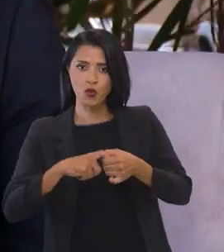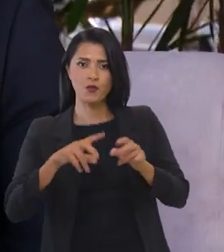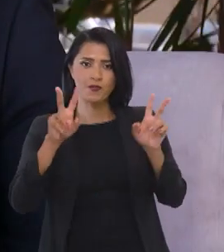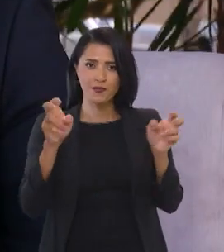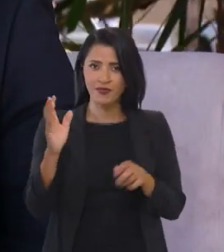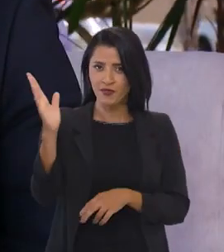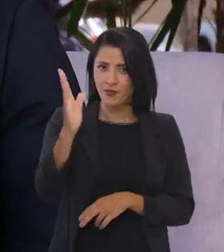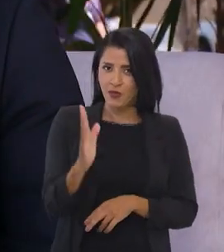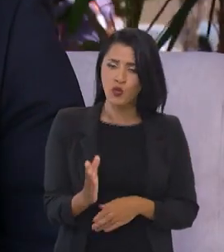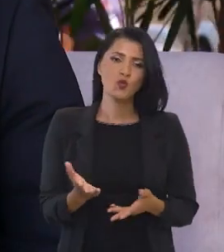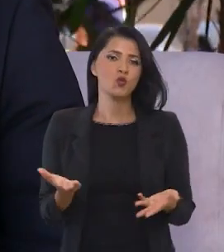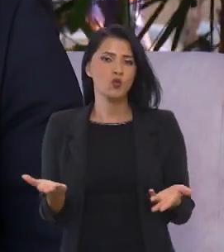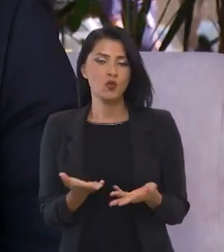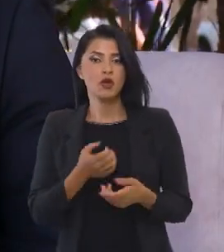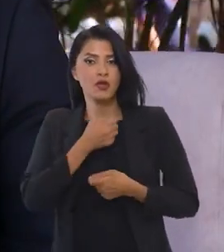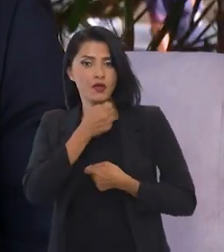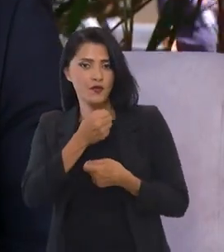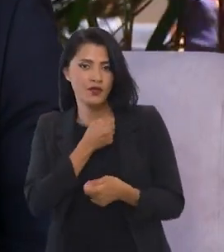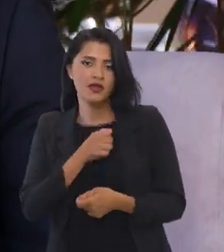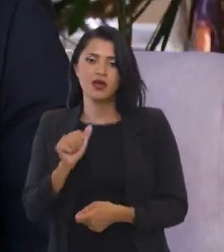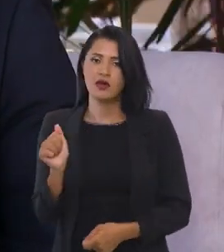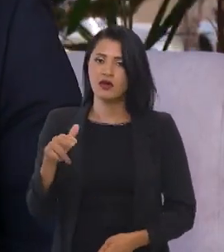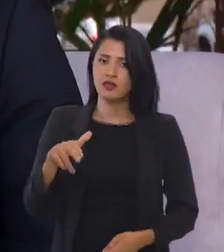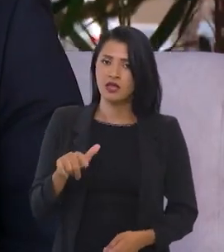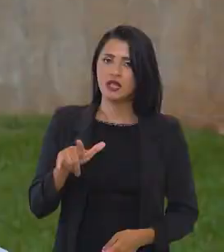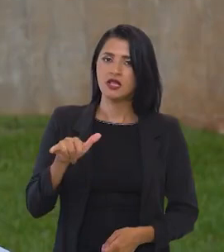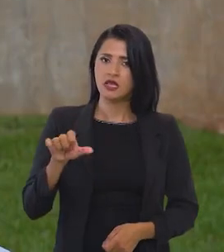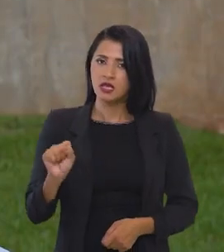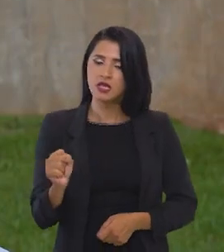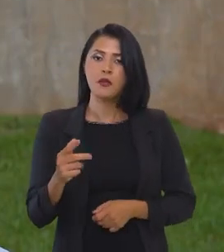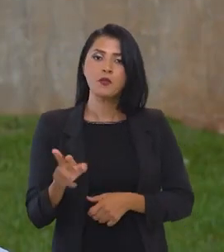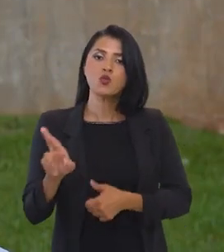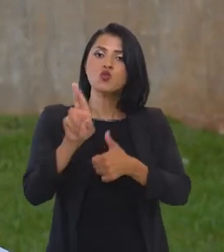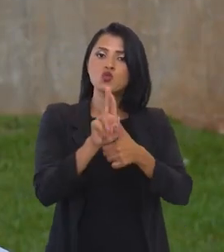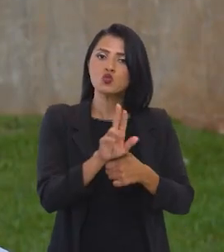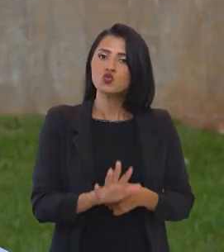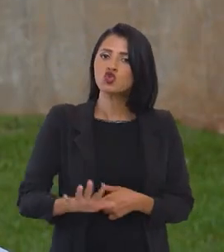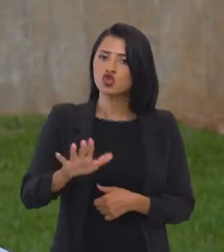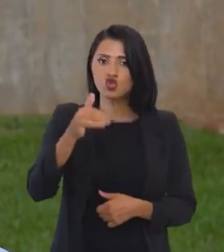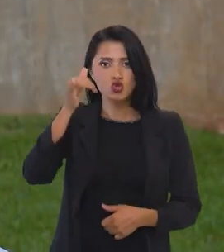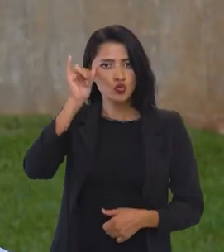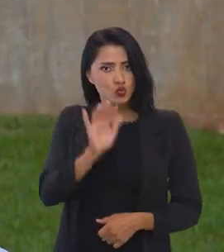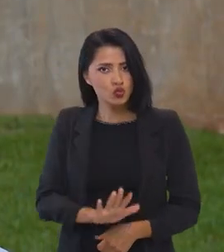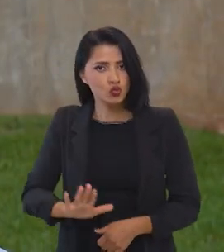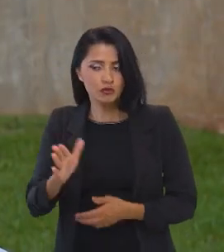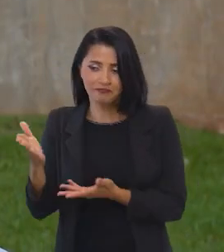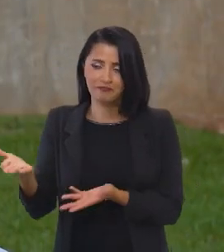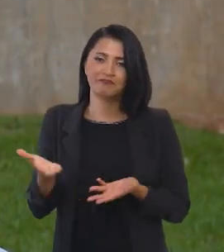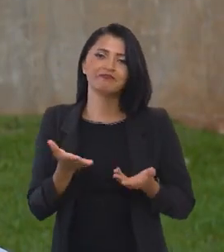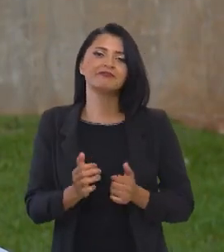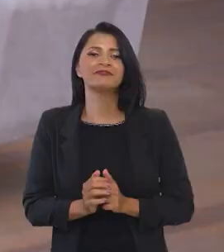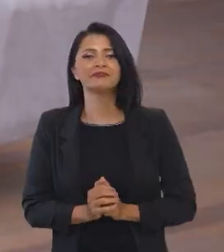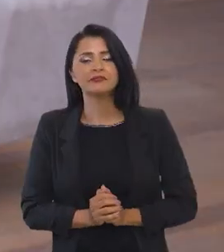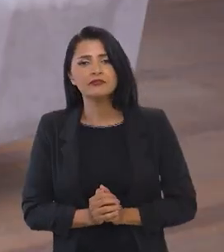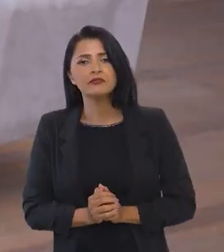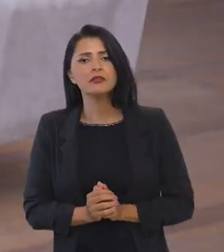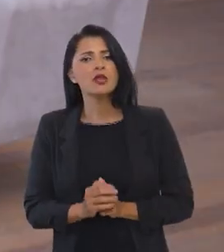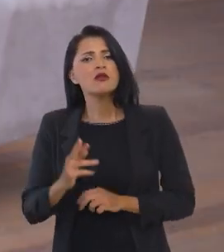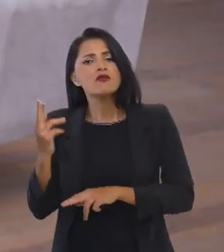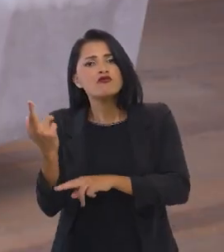Voltamos com o Brasil em pauta a entrevistada Annelise de Almeida, Procuradora-Geral da Fazenda Nacional.